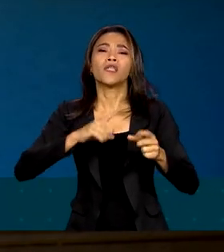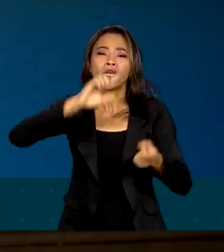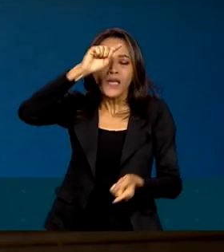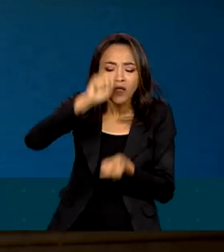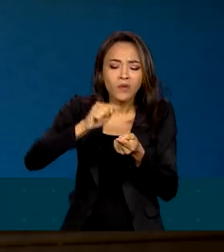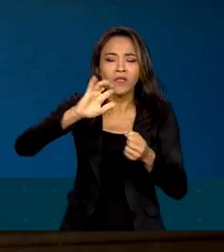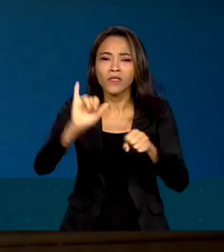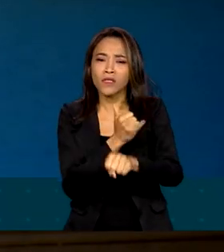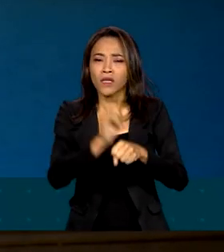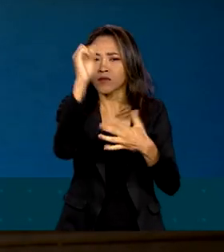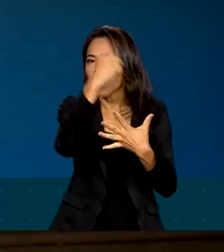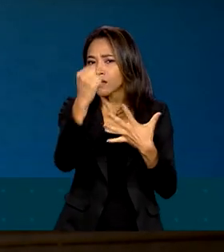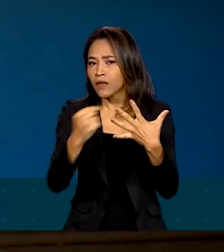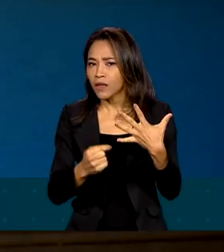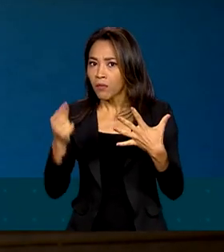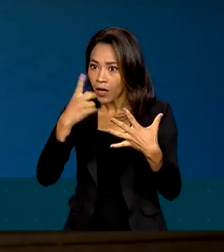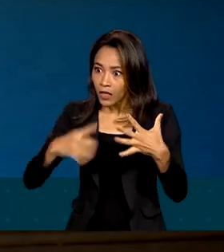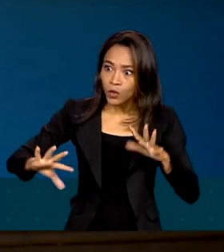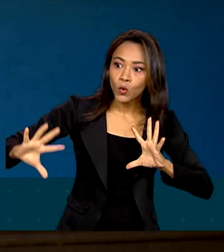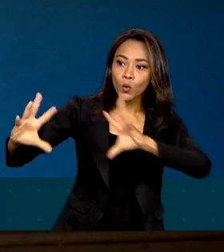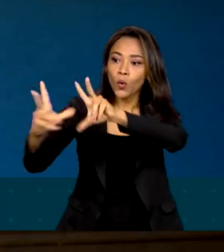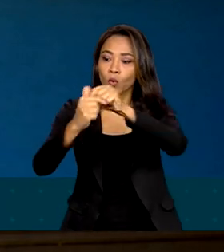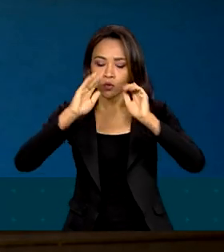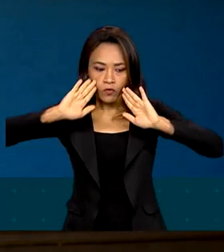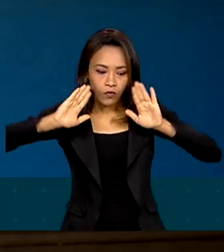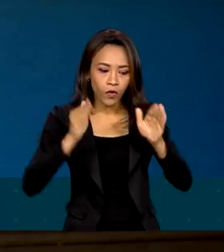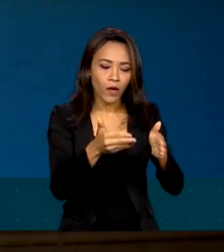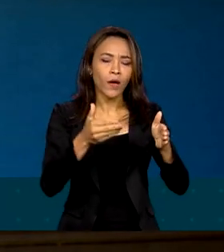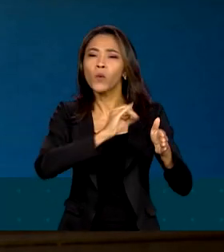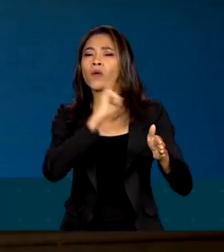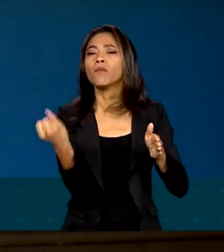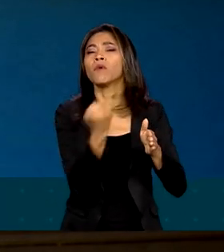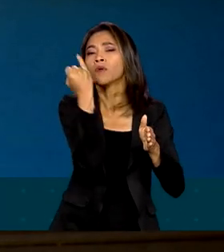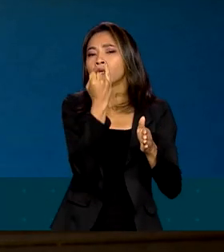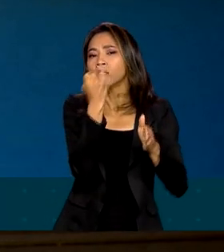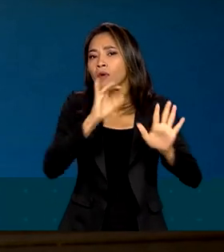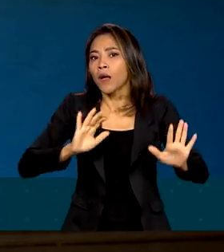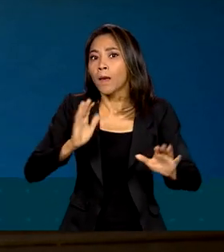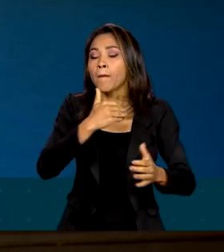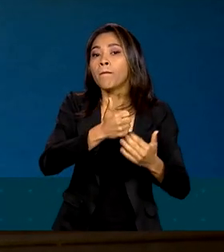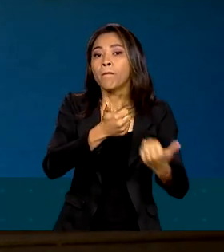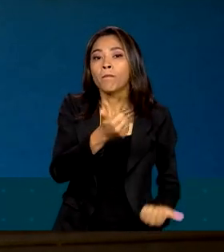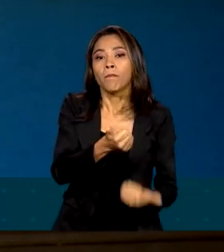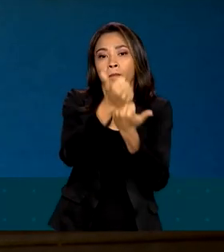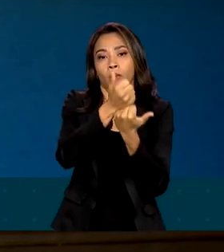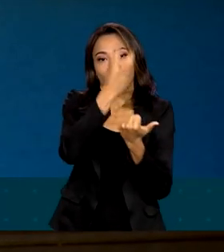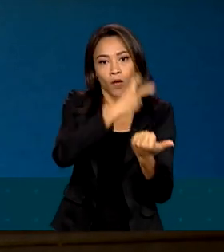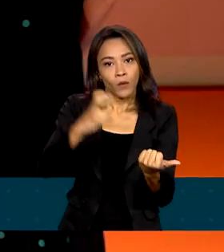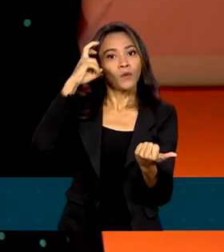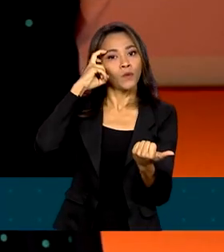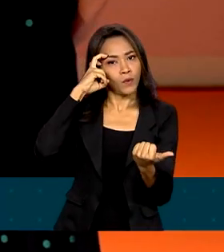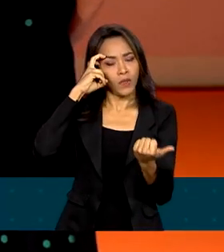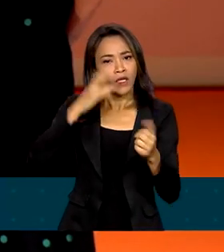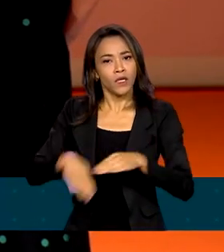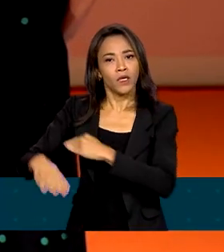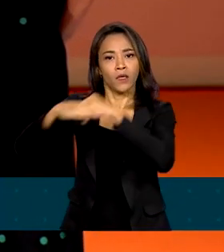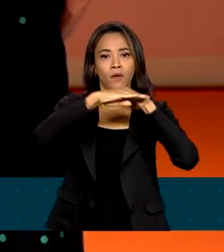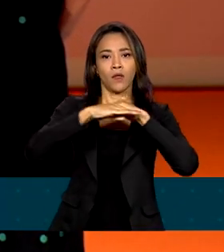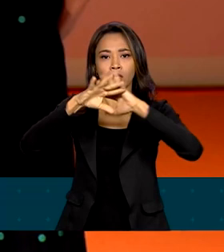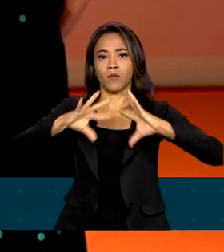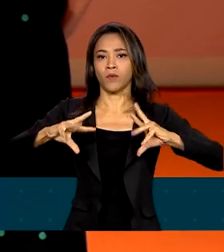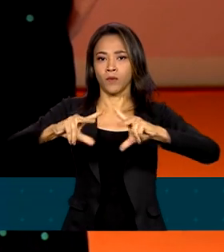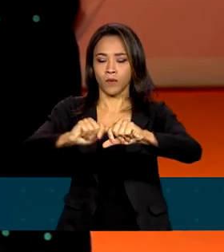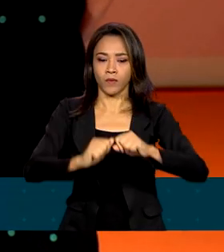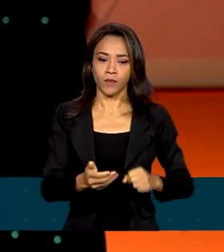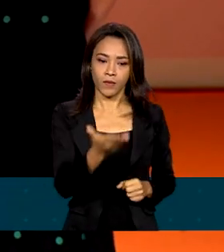envolvidos possam focar no que é essencial da promoção da cultura, dando segurança processual para todos. O decreto vai